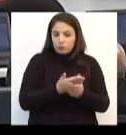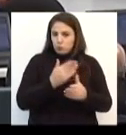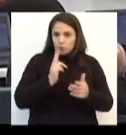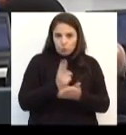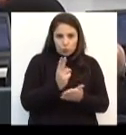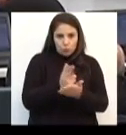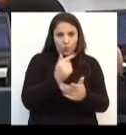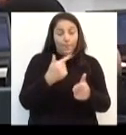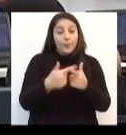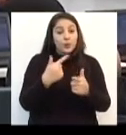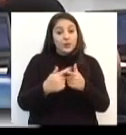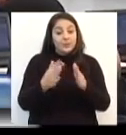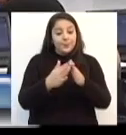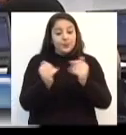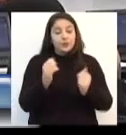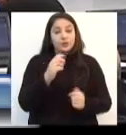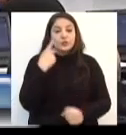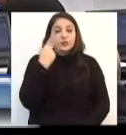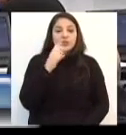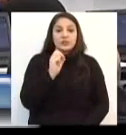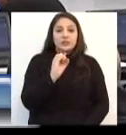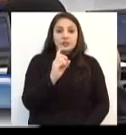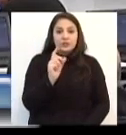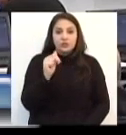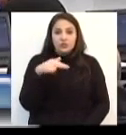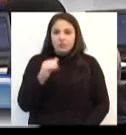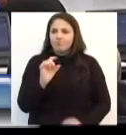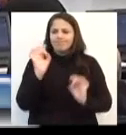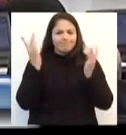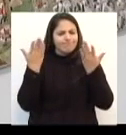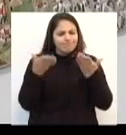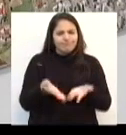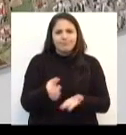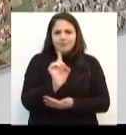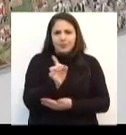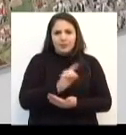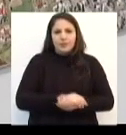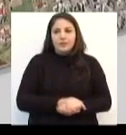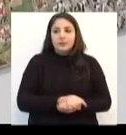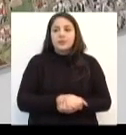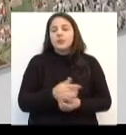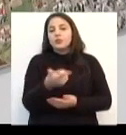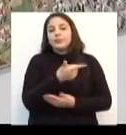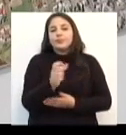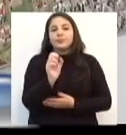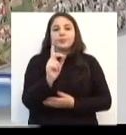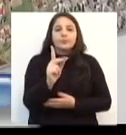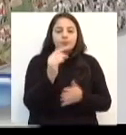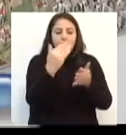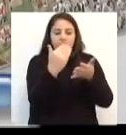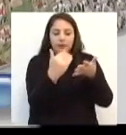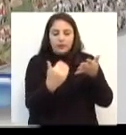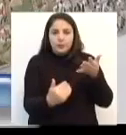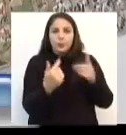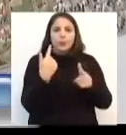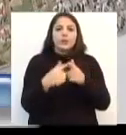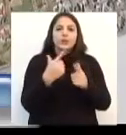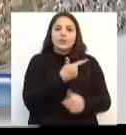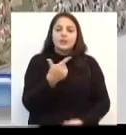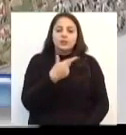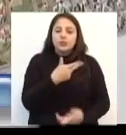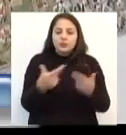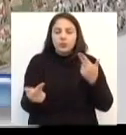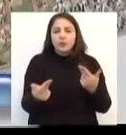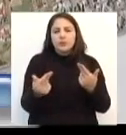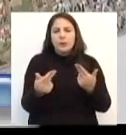porque o pedido do vereador Sidney Ávila não foi específico. Conti alguns vícios, porque não tinha um fato determinado. O